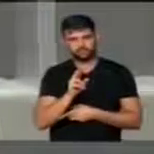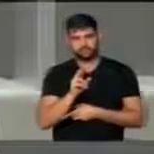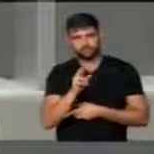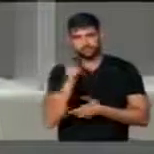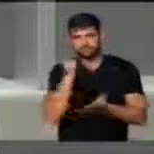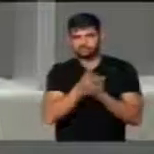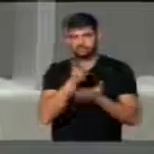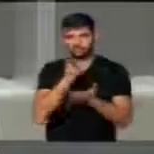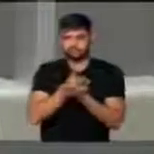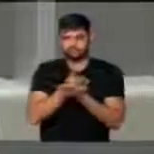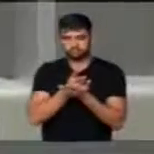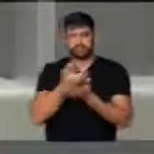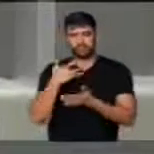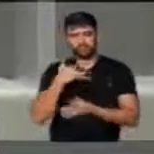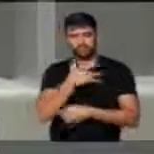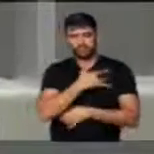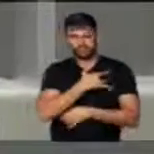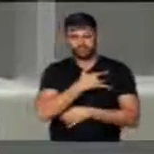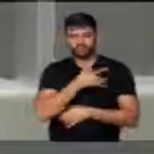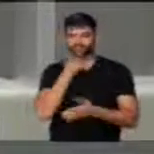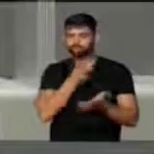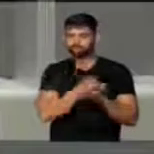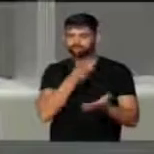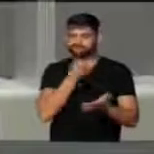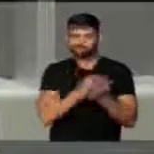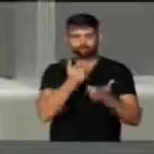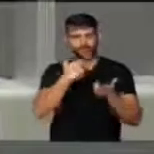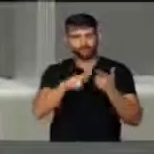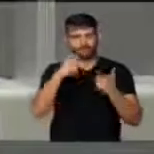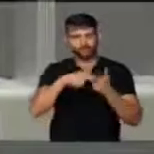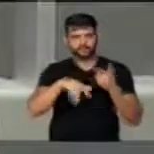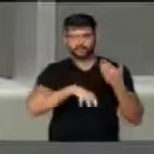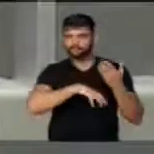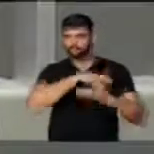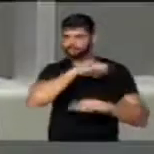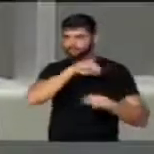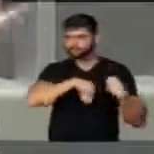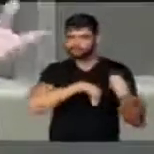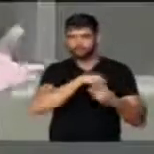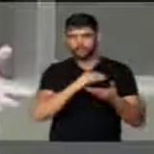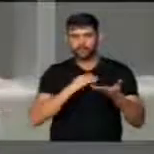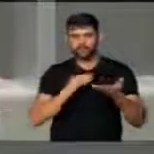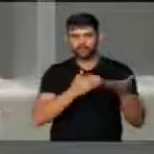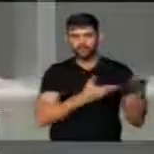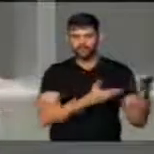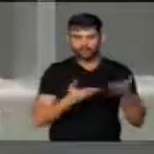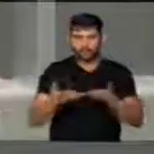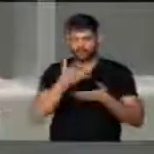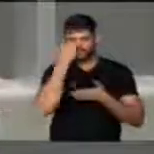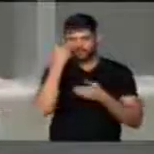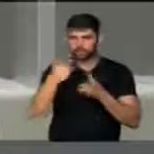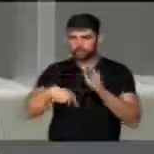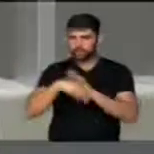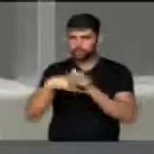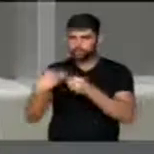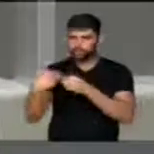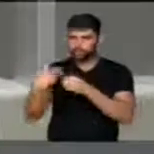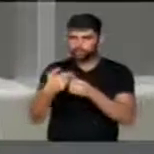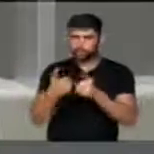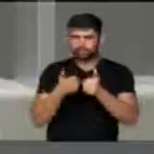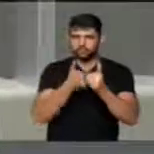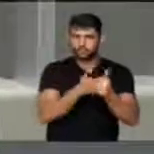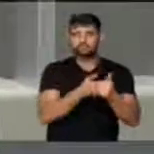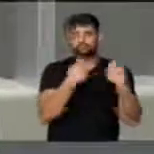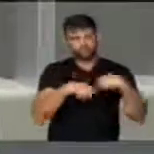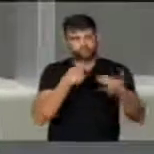E assim mesmo, a saúde continua um caos. Por receber pessoas da região, e devemos